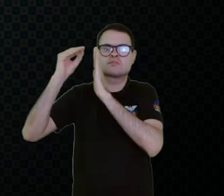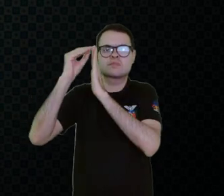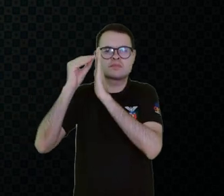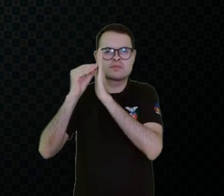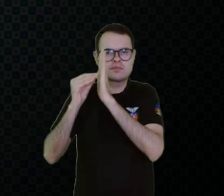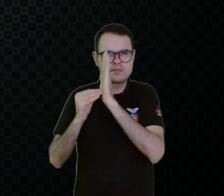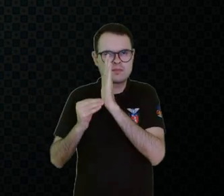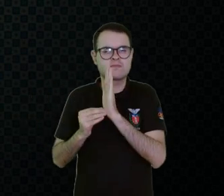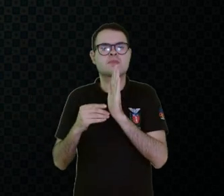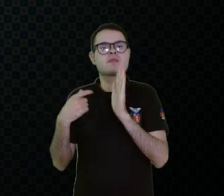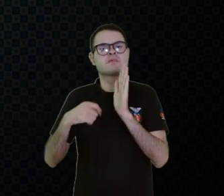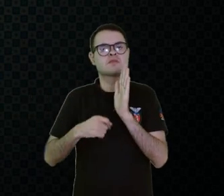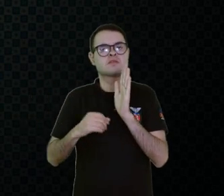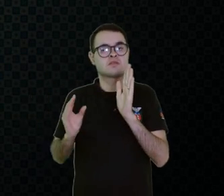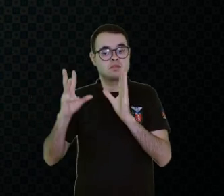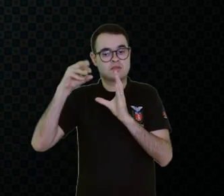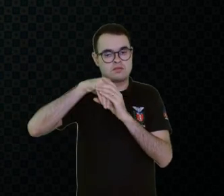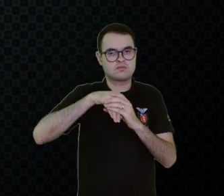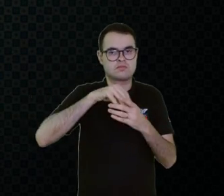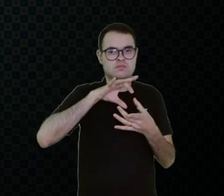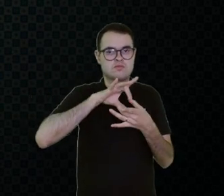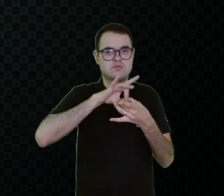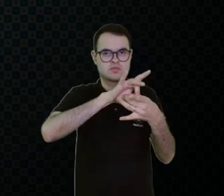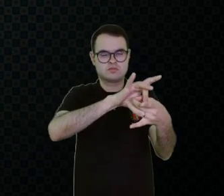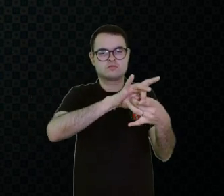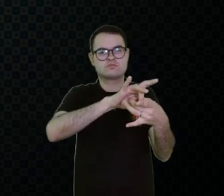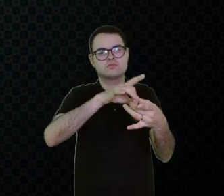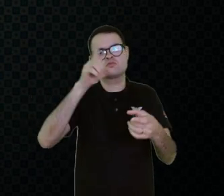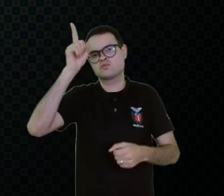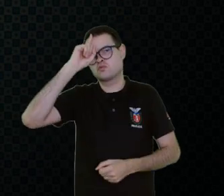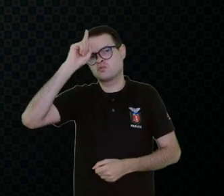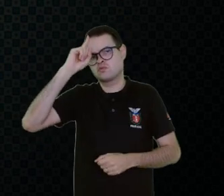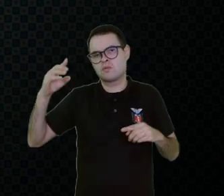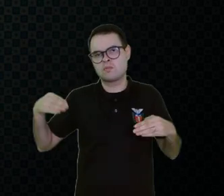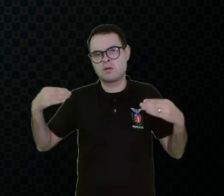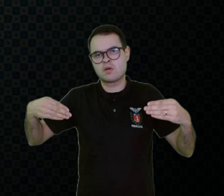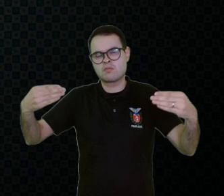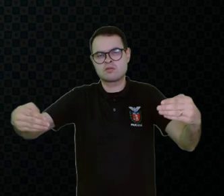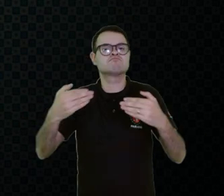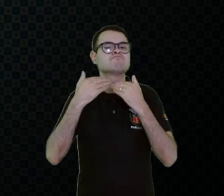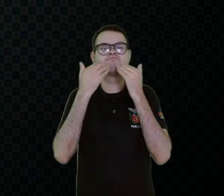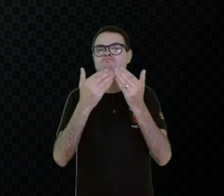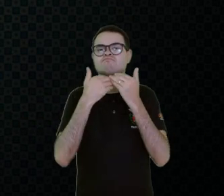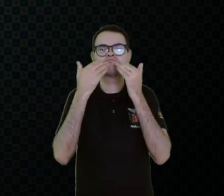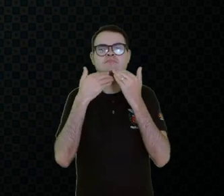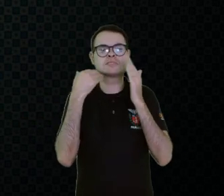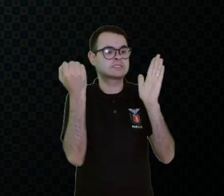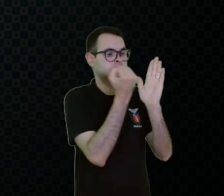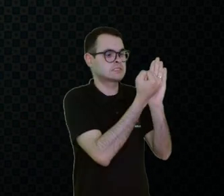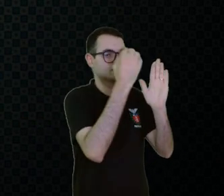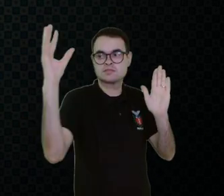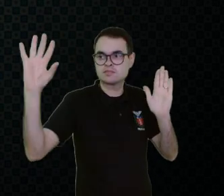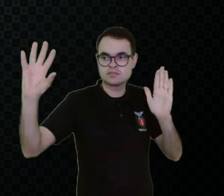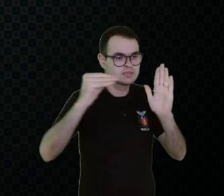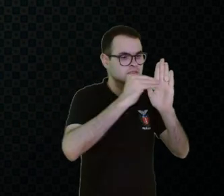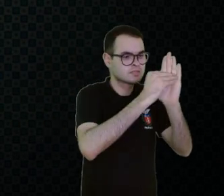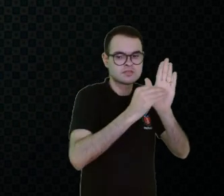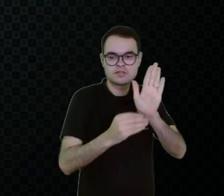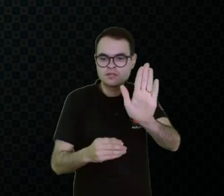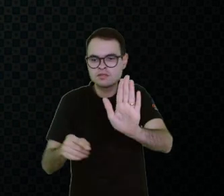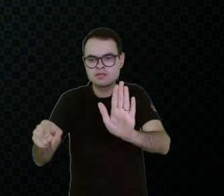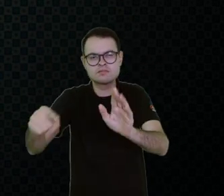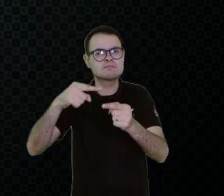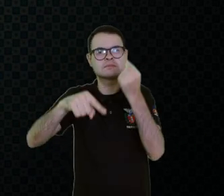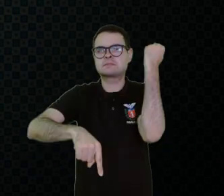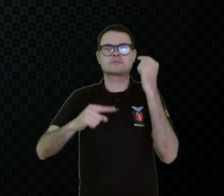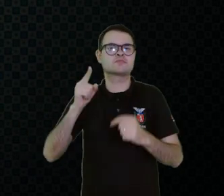num contexto, no cotidiano, não adianta colocar um símbolo que eu acho que aquele estudante quer utilizar e não tem nada a ver no dia a dia dele.